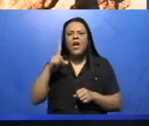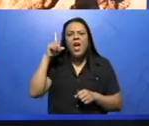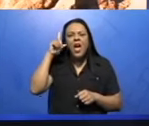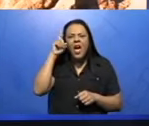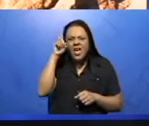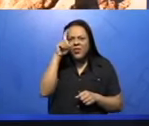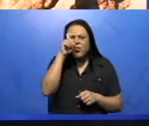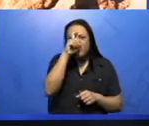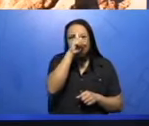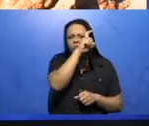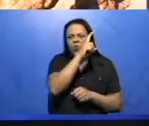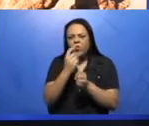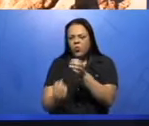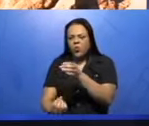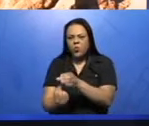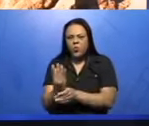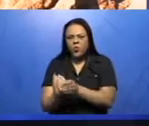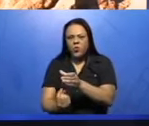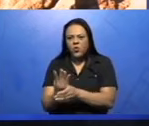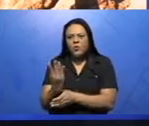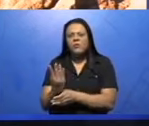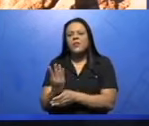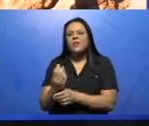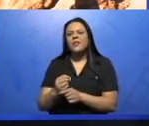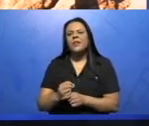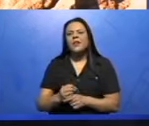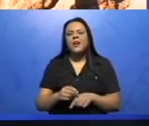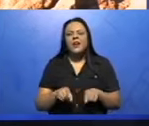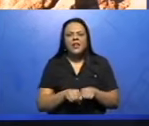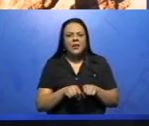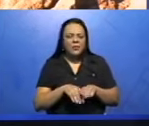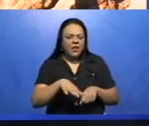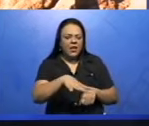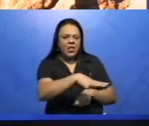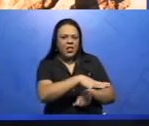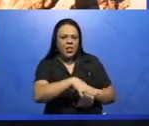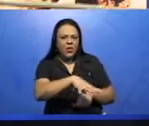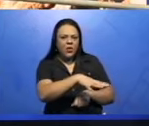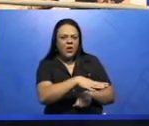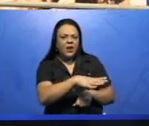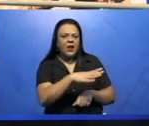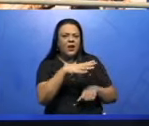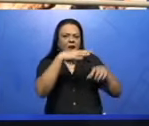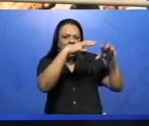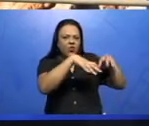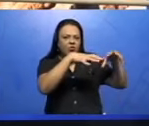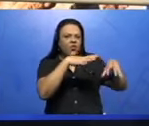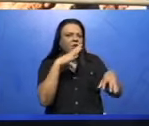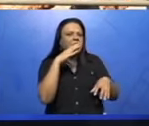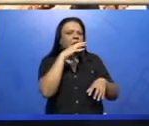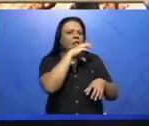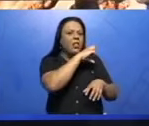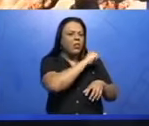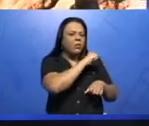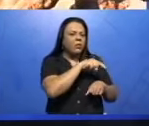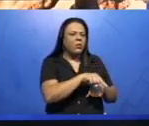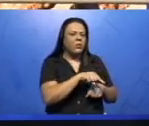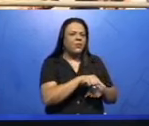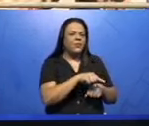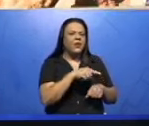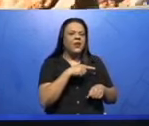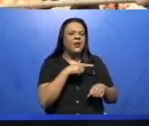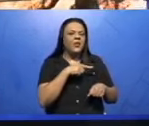agropecuária nessas áreas. Nas áreas tropicais, acontece o fenômeno que a gente estudou da